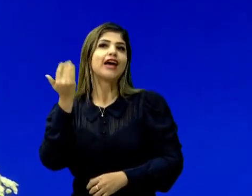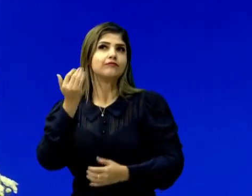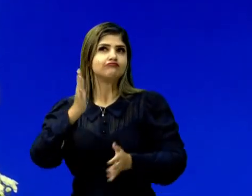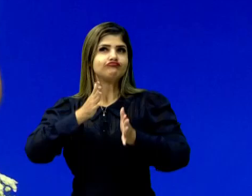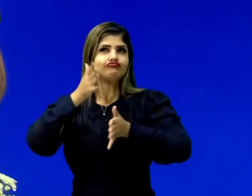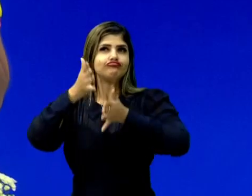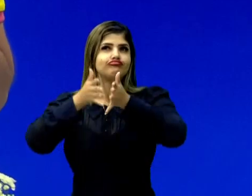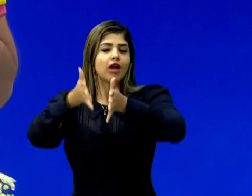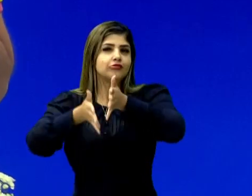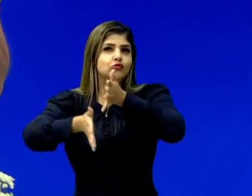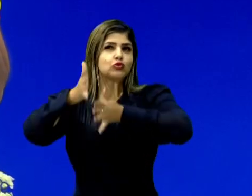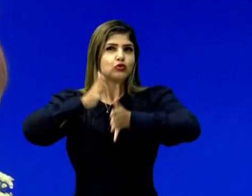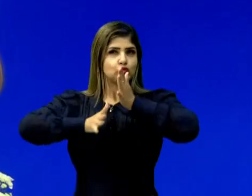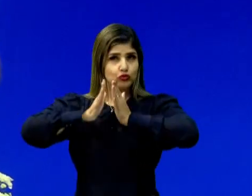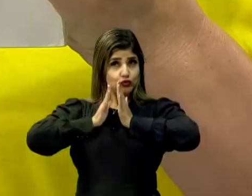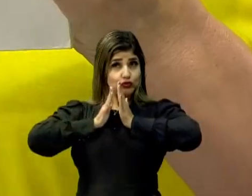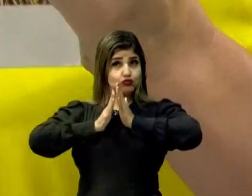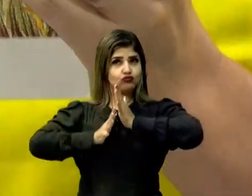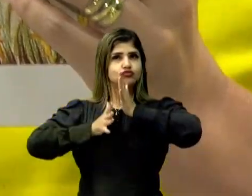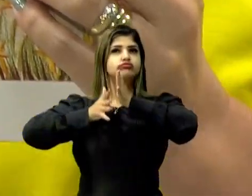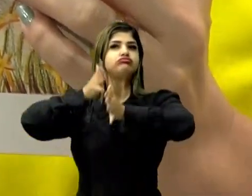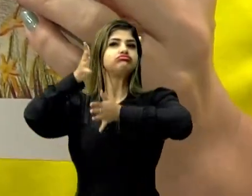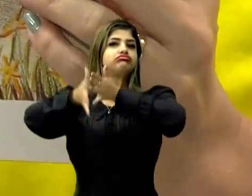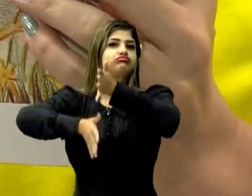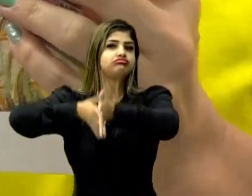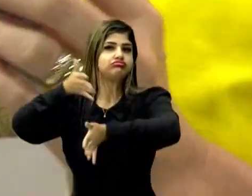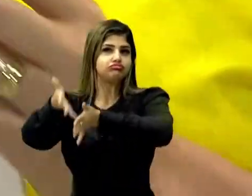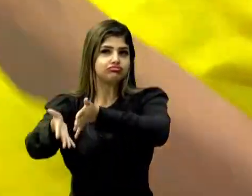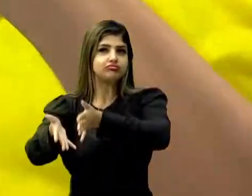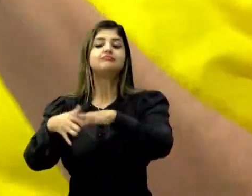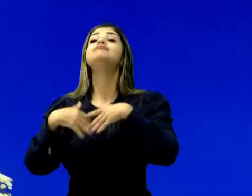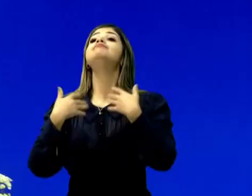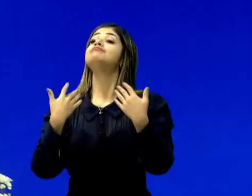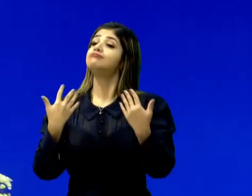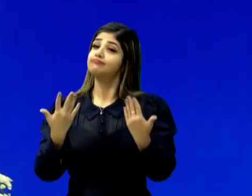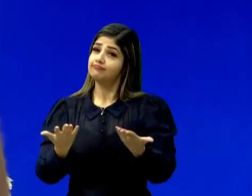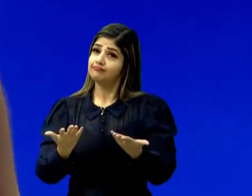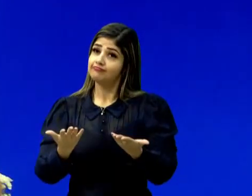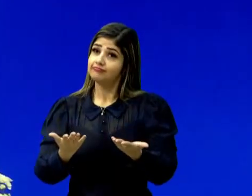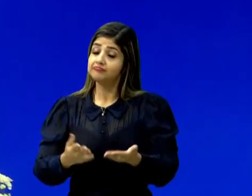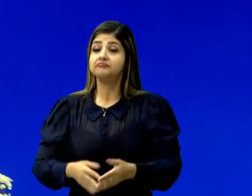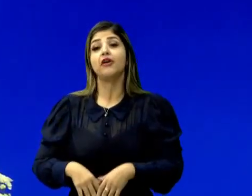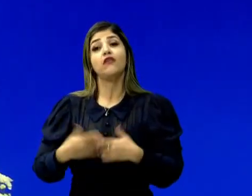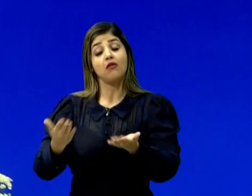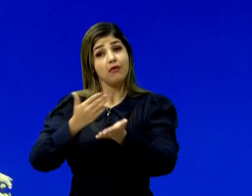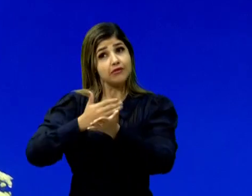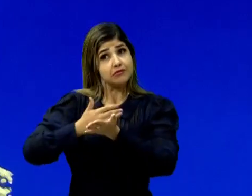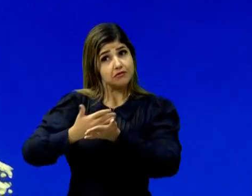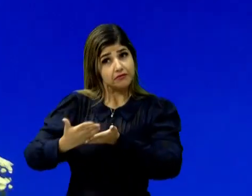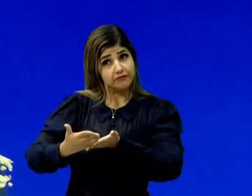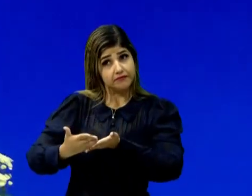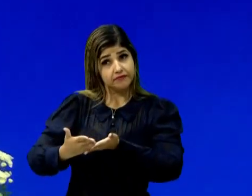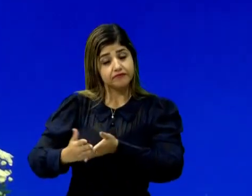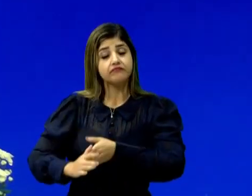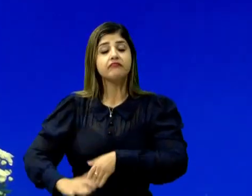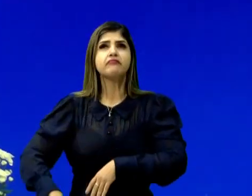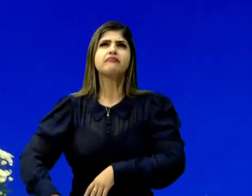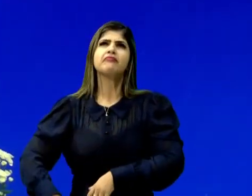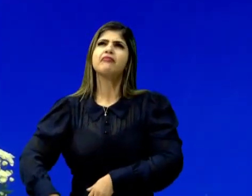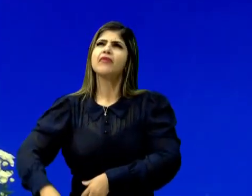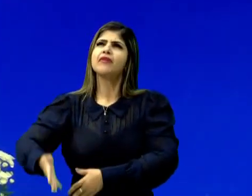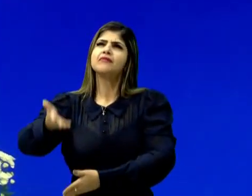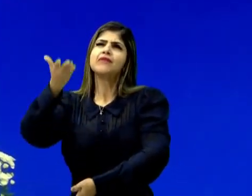Quem não ouviu, vai contar para outra gente. Então, olha só, vou começar. Era uma